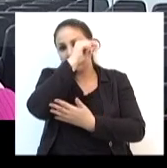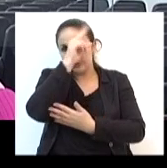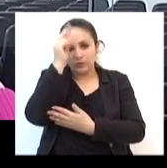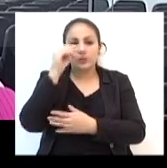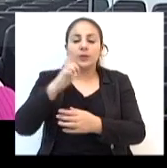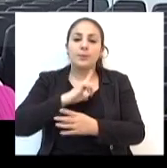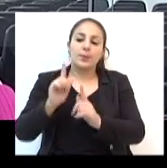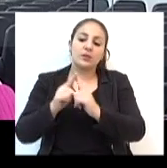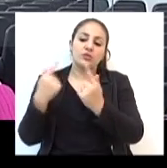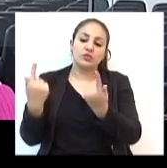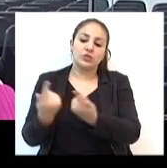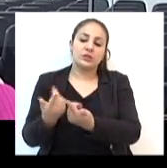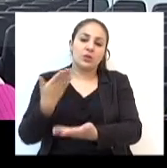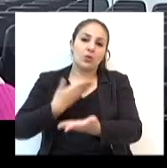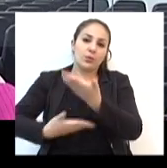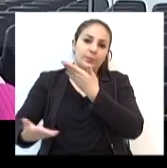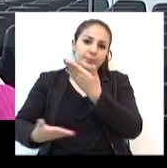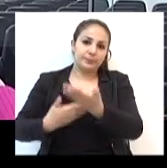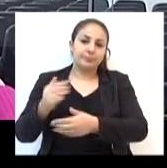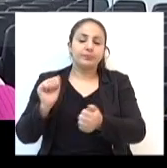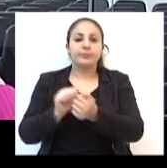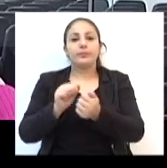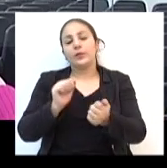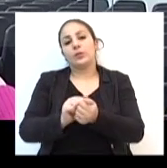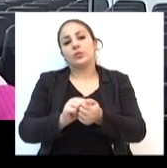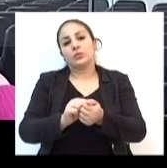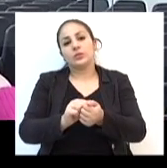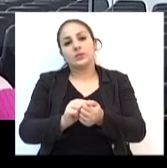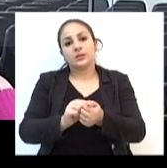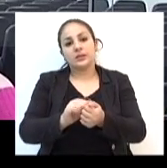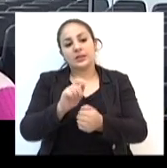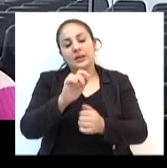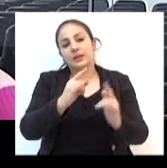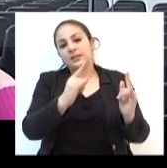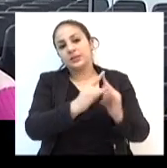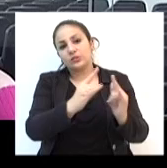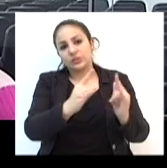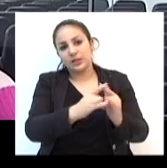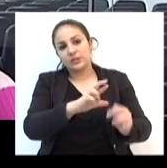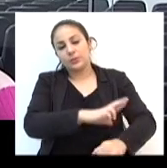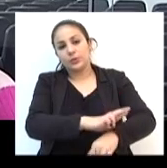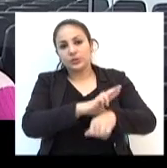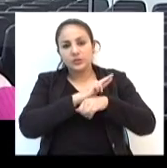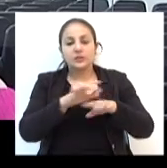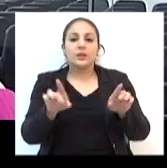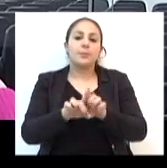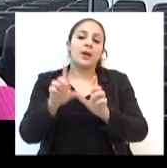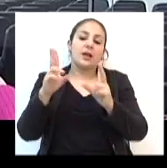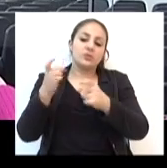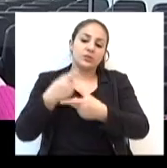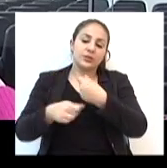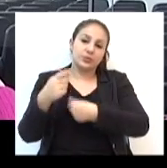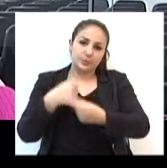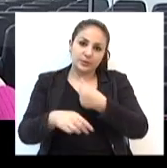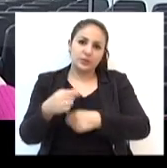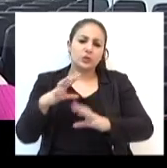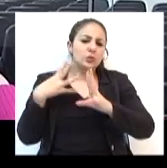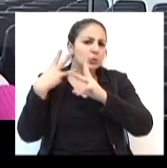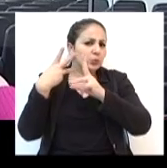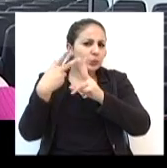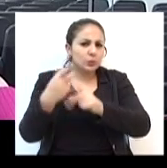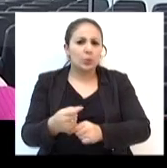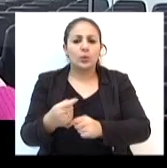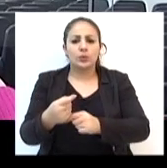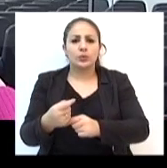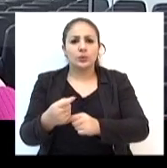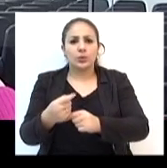canil tem uma gestão compartilhada com as entidades e protetores, sendo que as decisões administrativas e também todo o